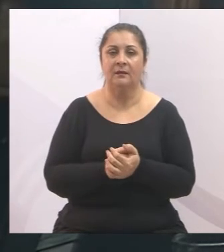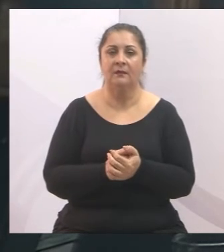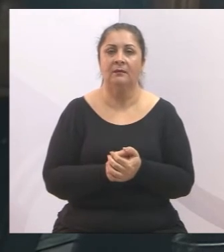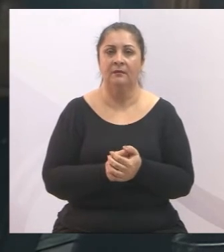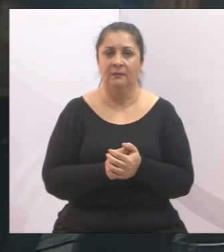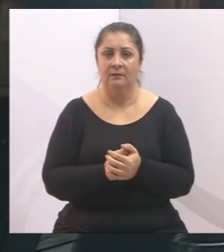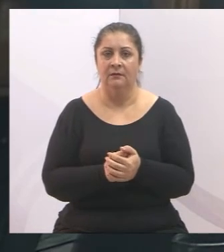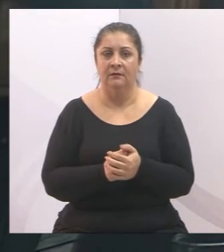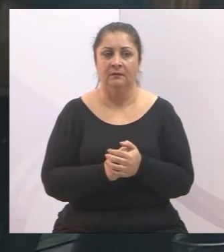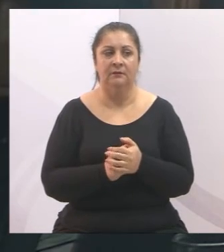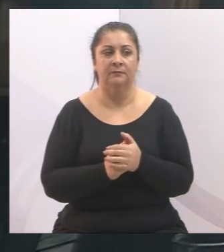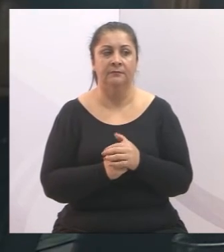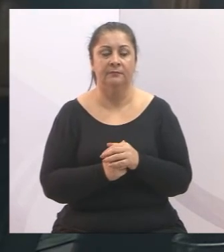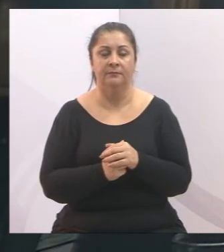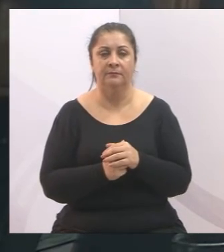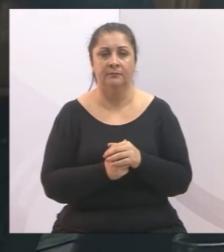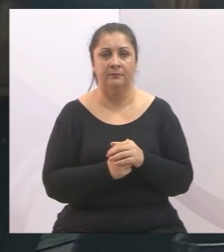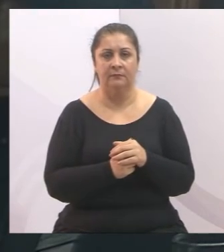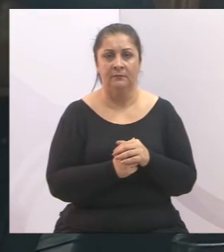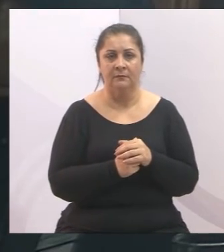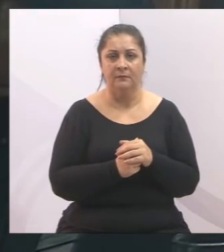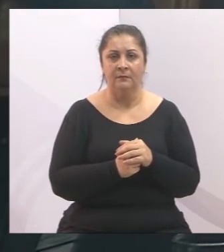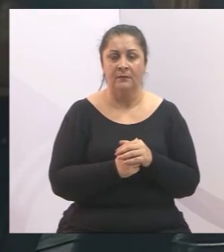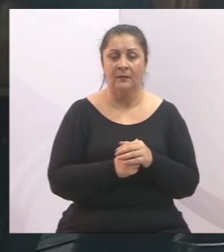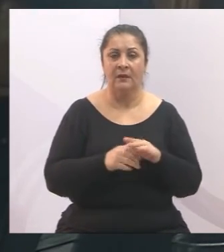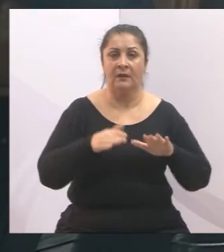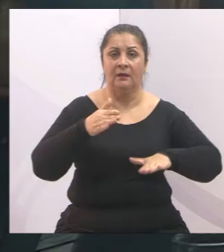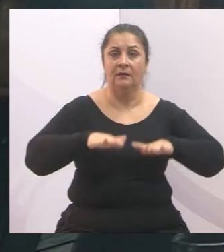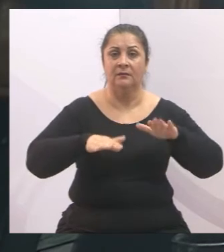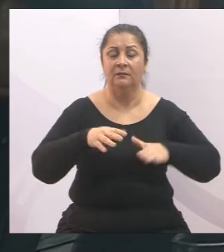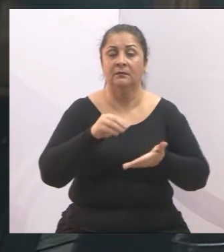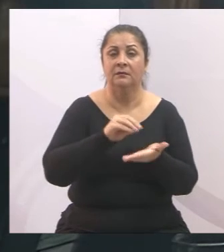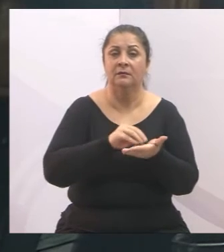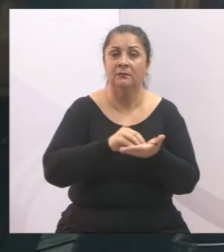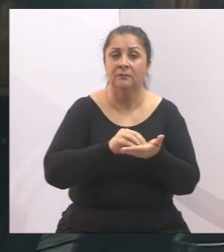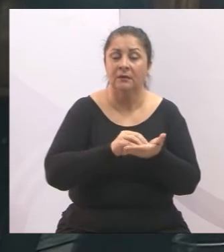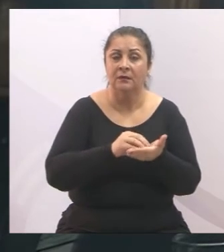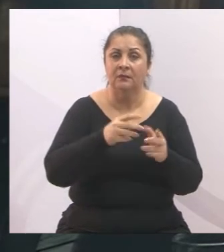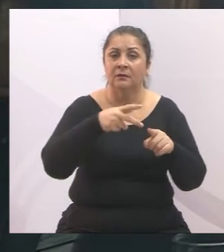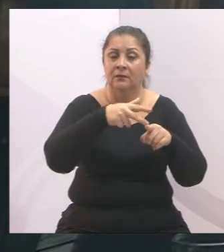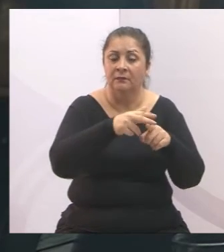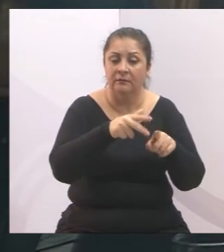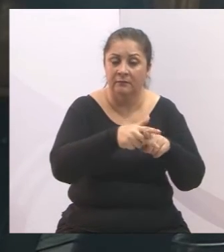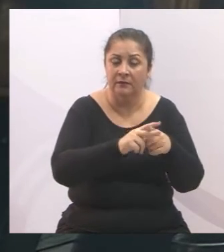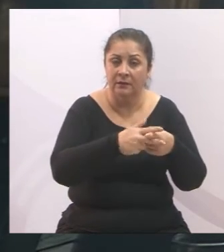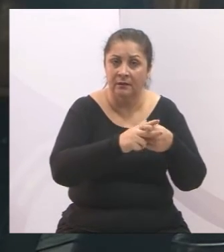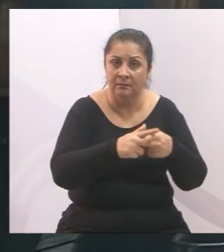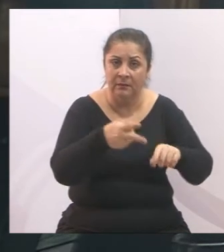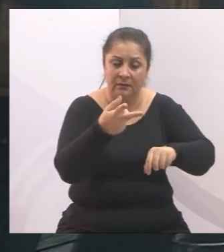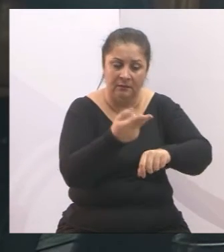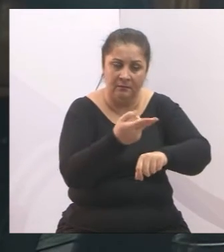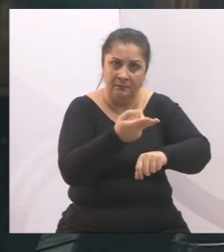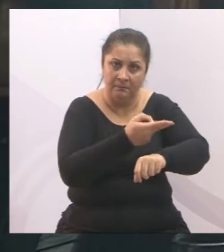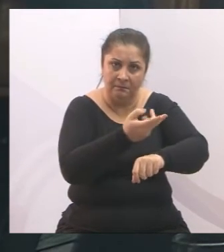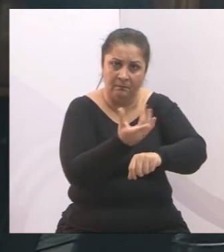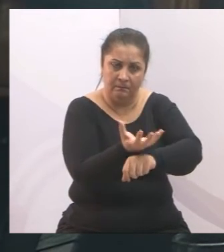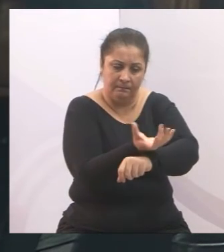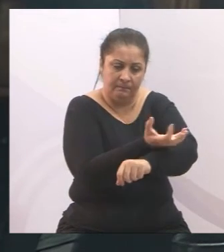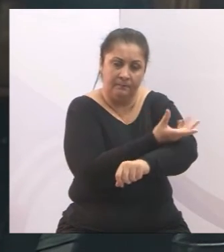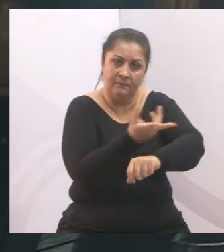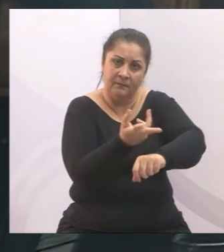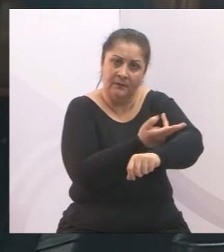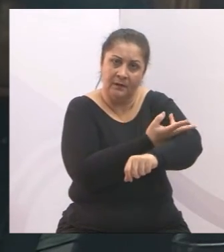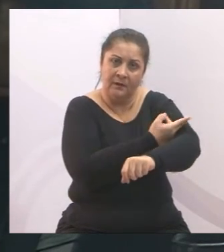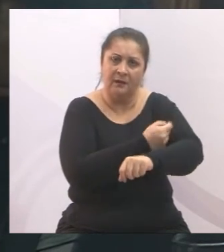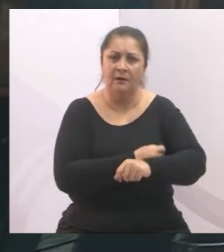coleta do lixo, às vezes faltam ali os equipamentos necessários para fazer a capina na nossa cidade, e é um